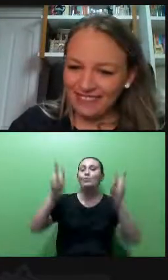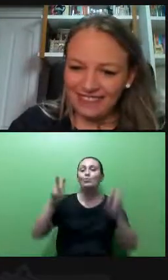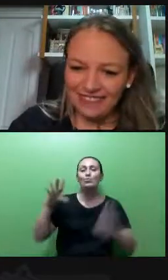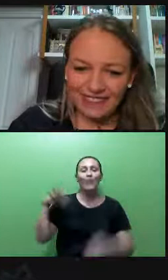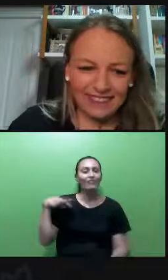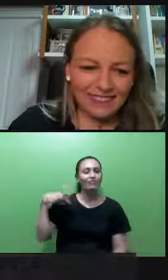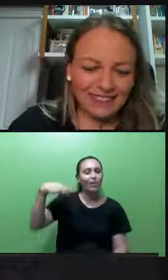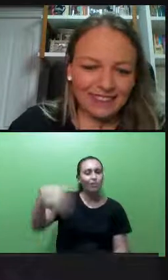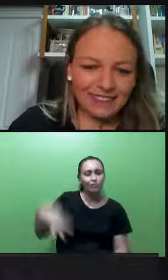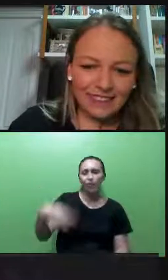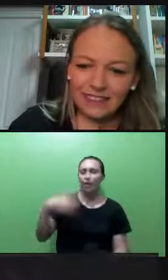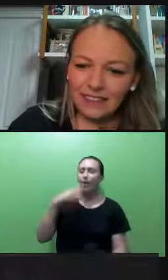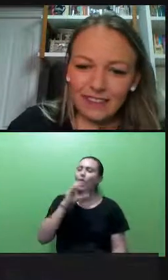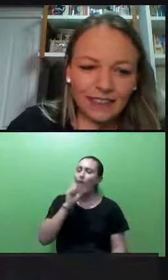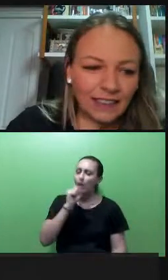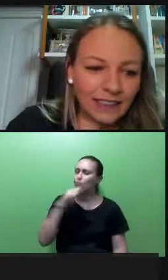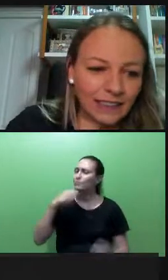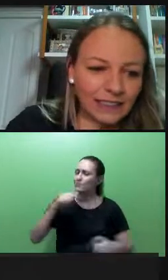Com certeza, Adriana.